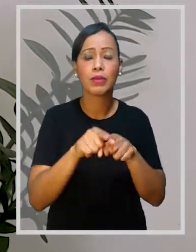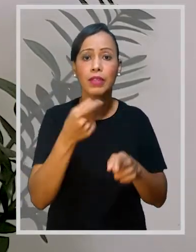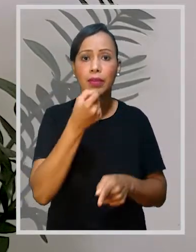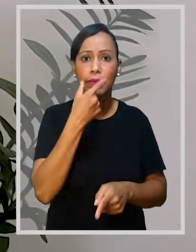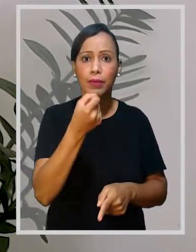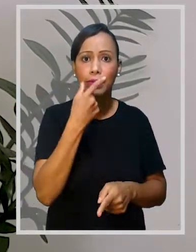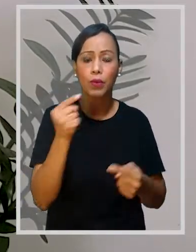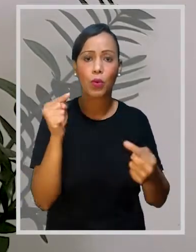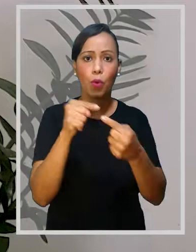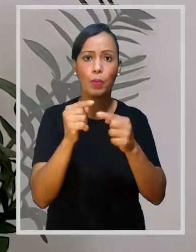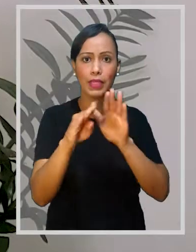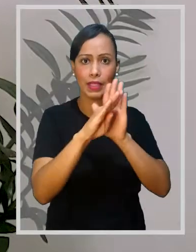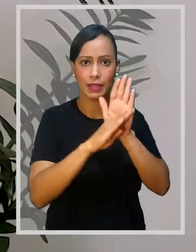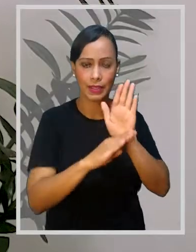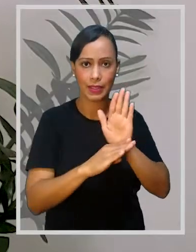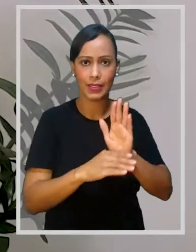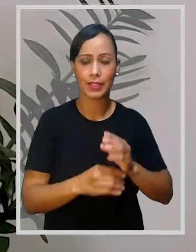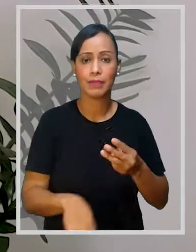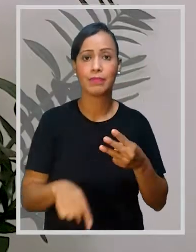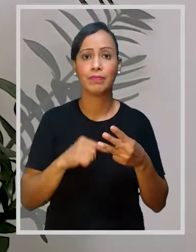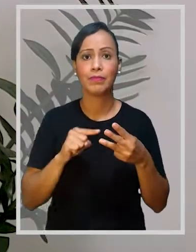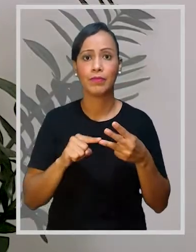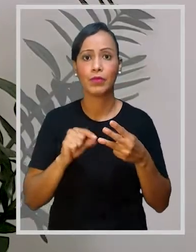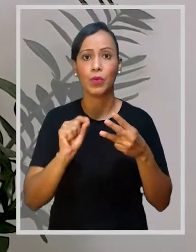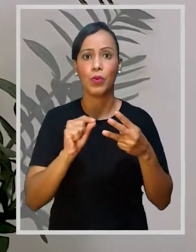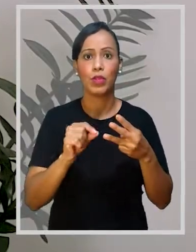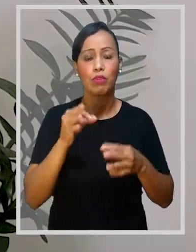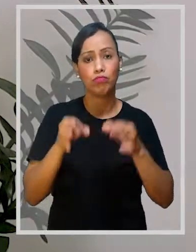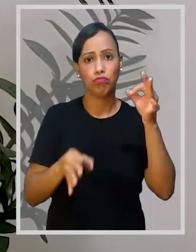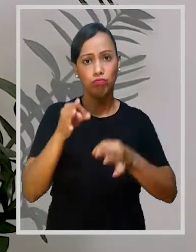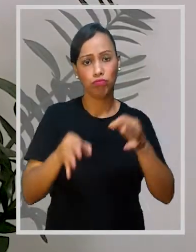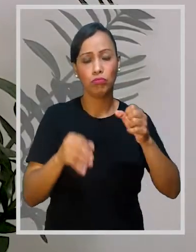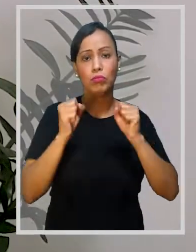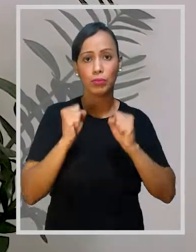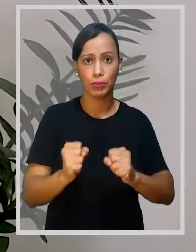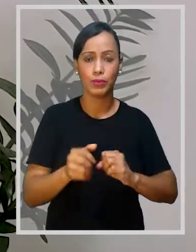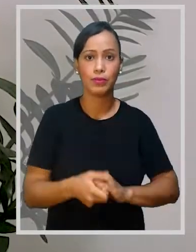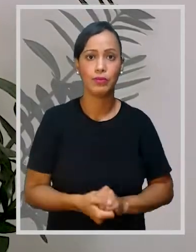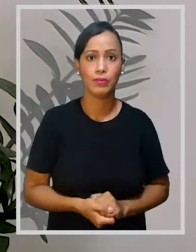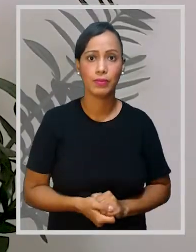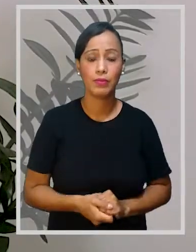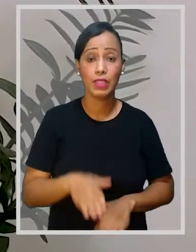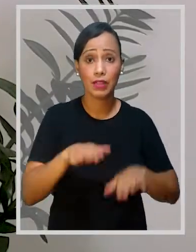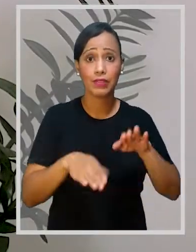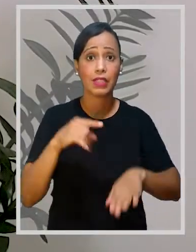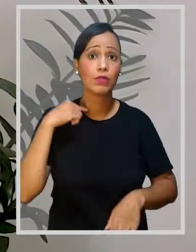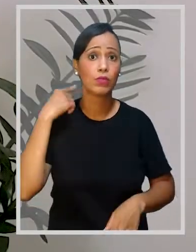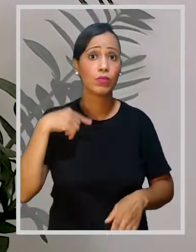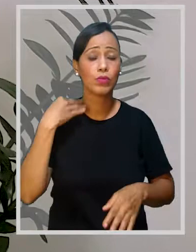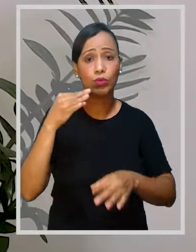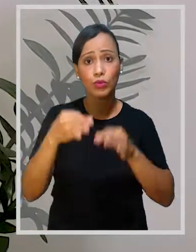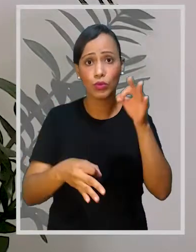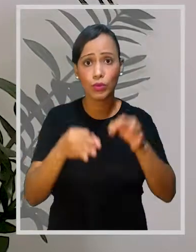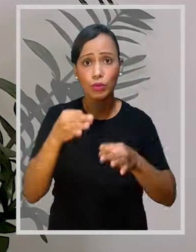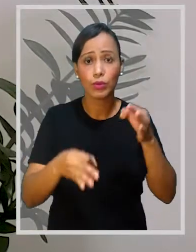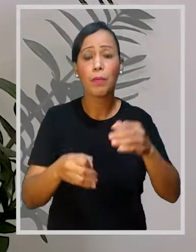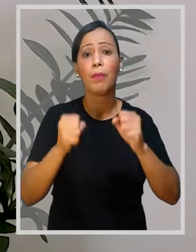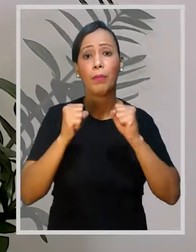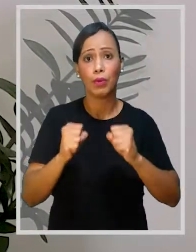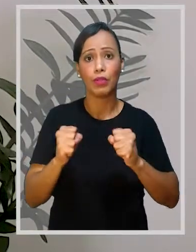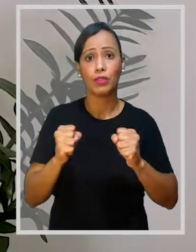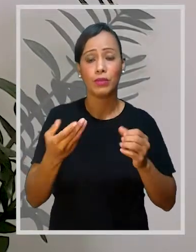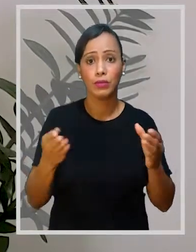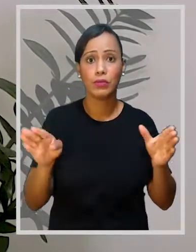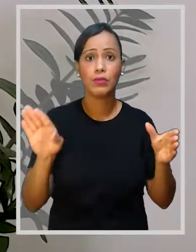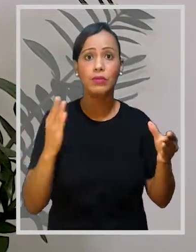solicitações e a utilização de medicamentos extra-remume 3. Judicialmente Por